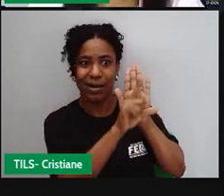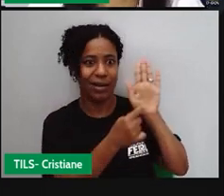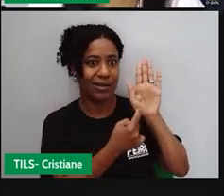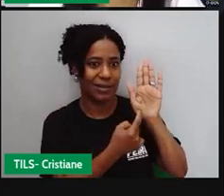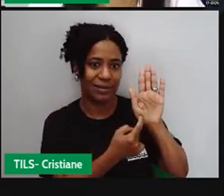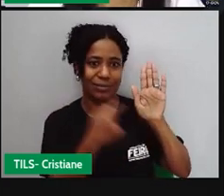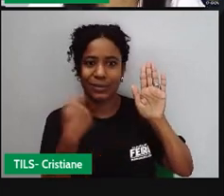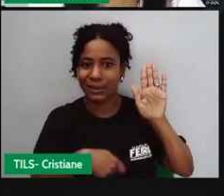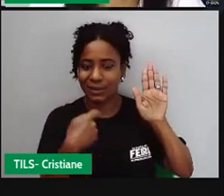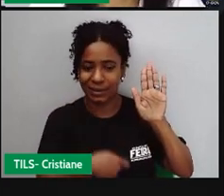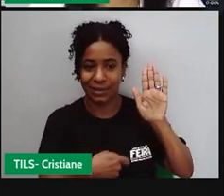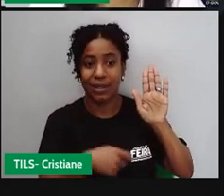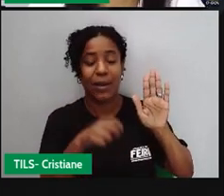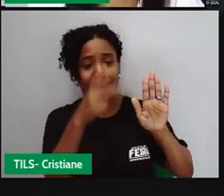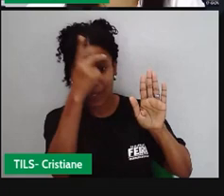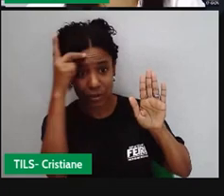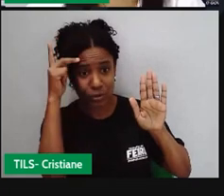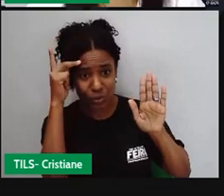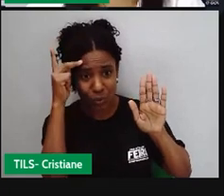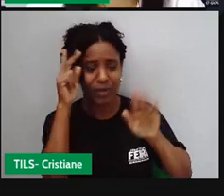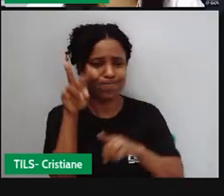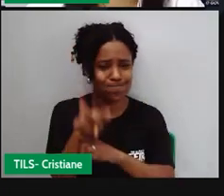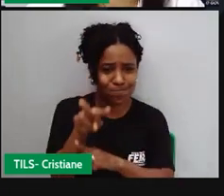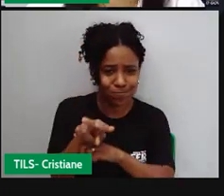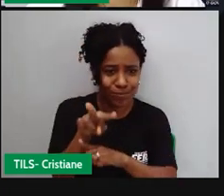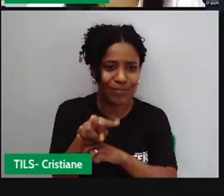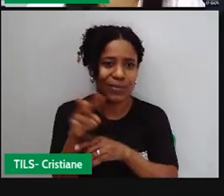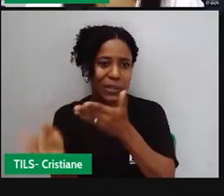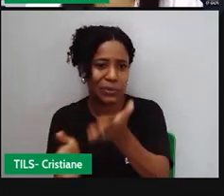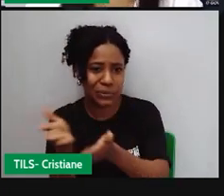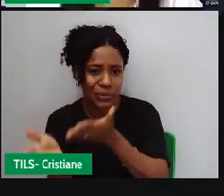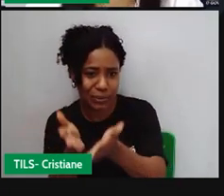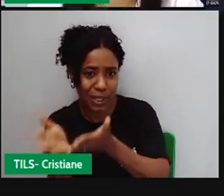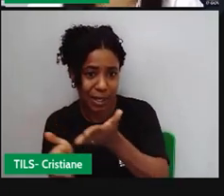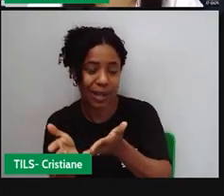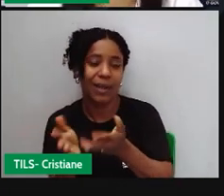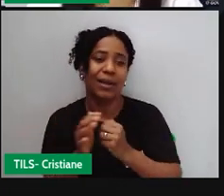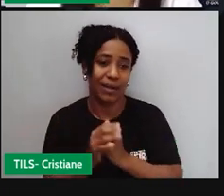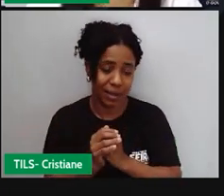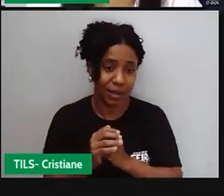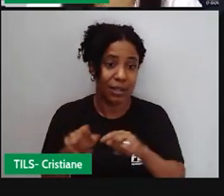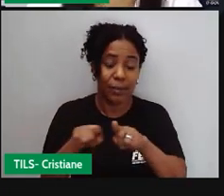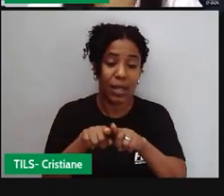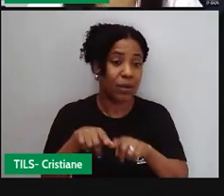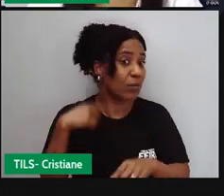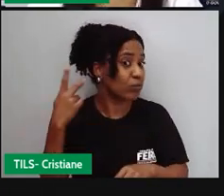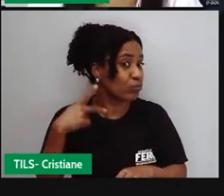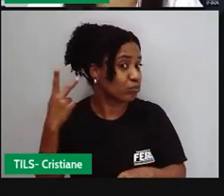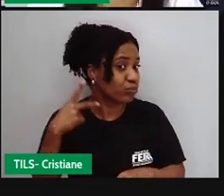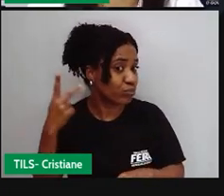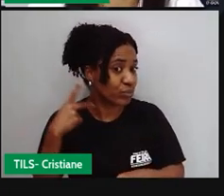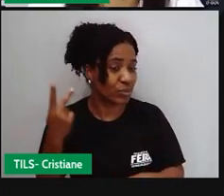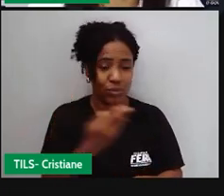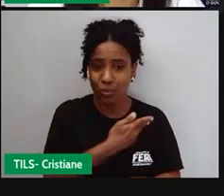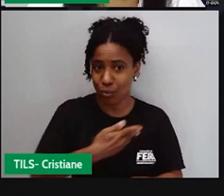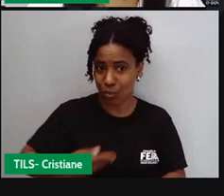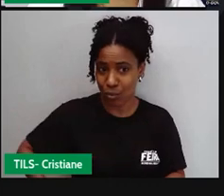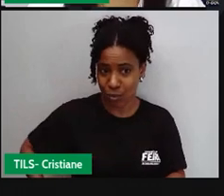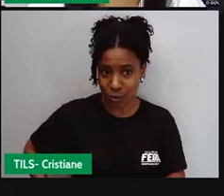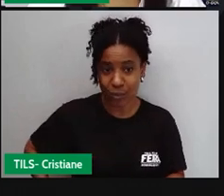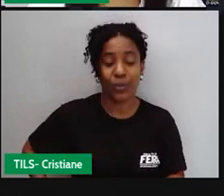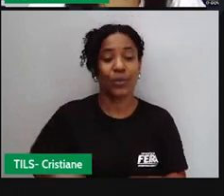Nada, se ninguém olha, se ninguém reconhece, principalmente os políticos, né? Principalmente aqueles que representam